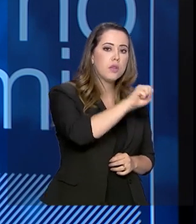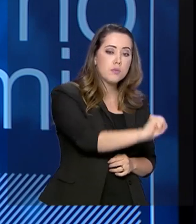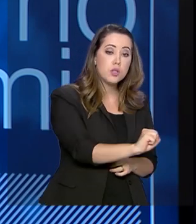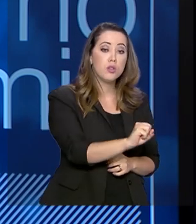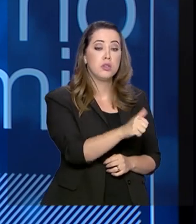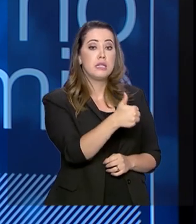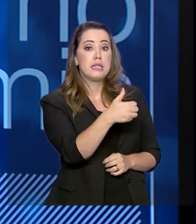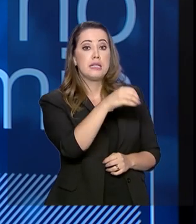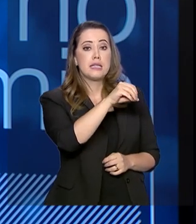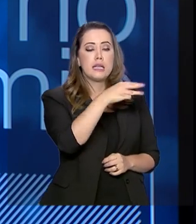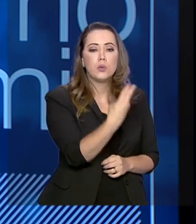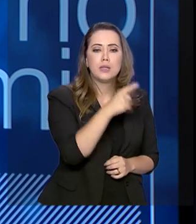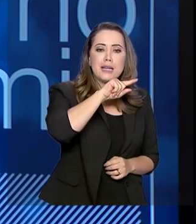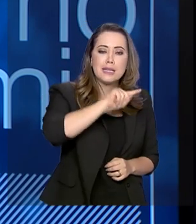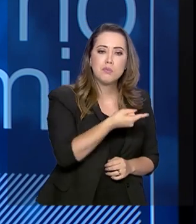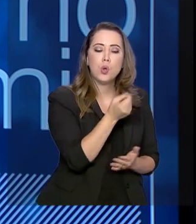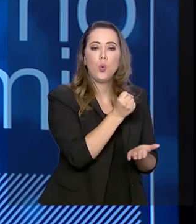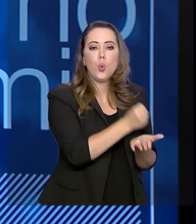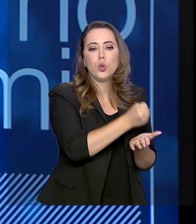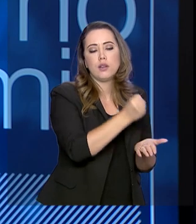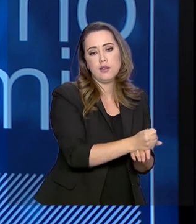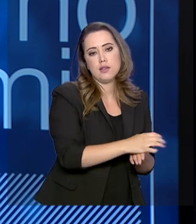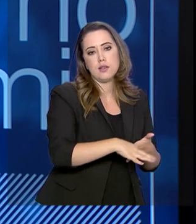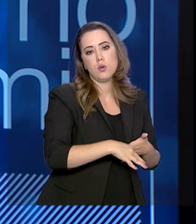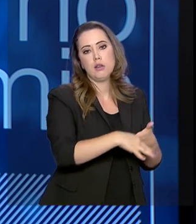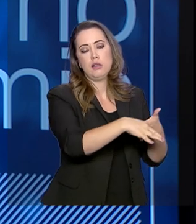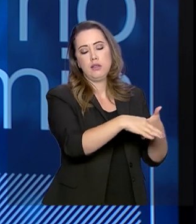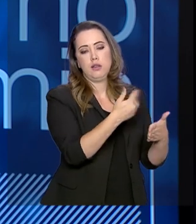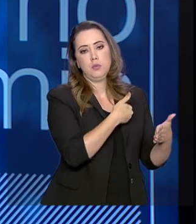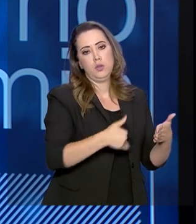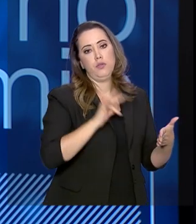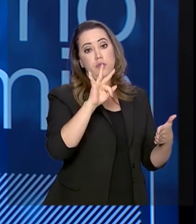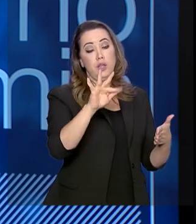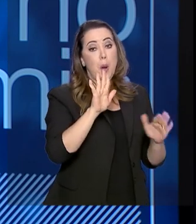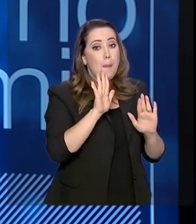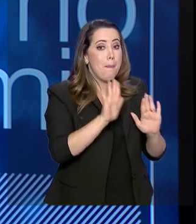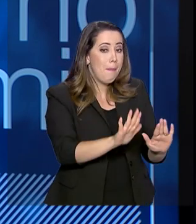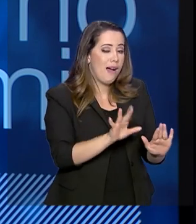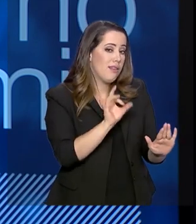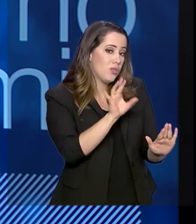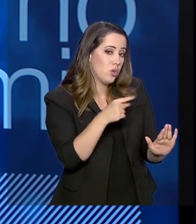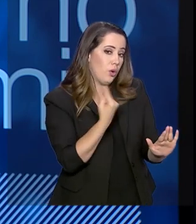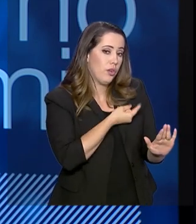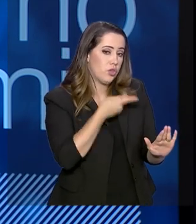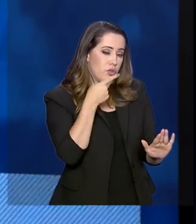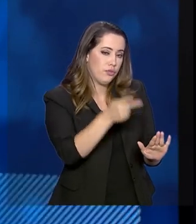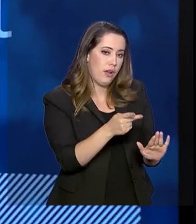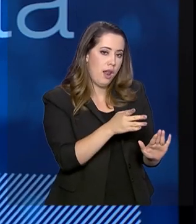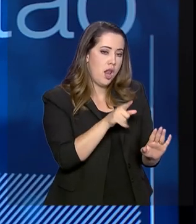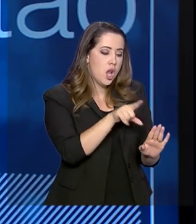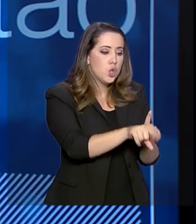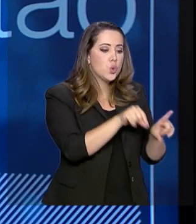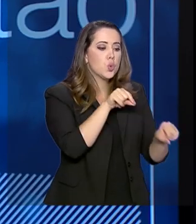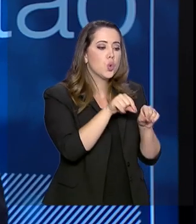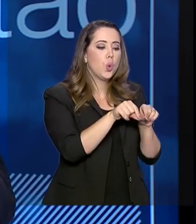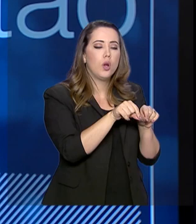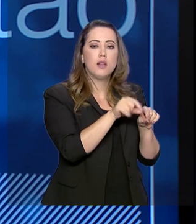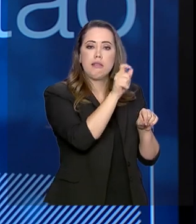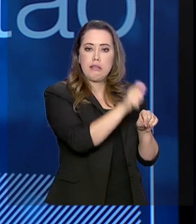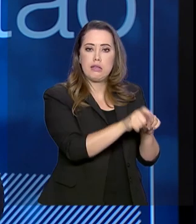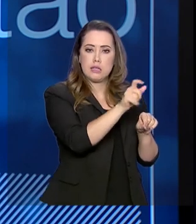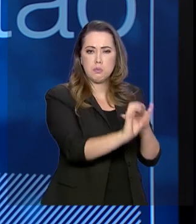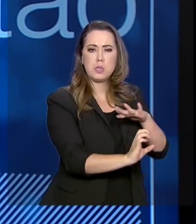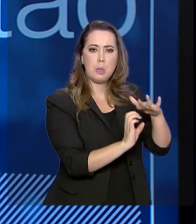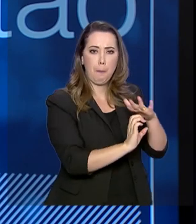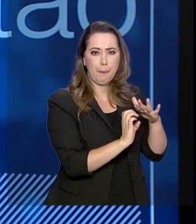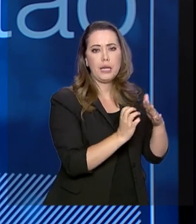mil processos de contratação conduzidos pelo governo federal. Mas exclusivamente o que nós chamamos da etapa de seleção do fornecedor, que é quando a